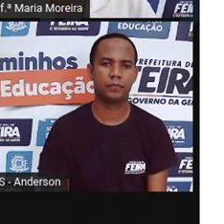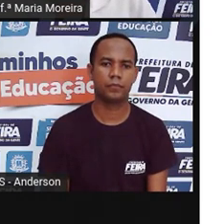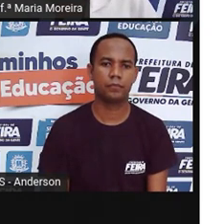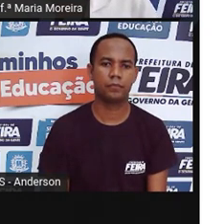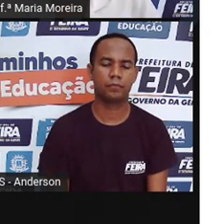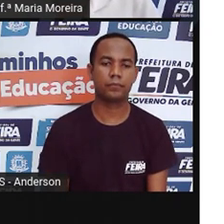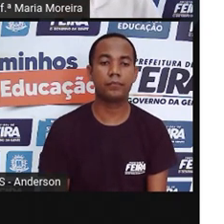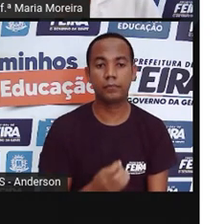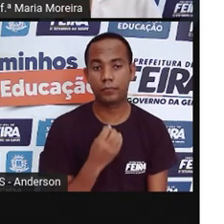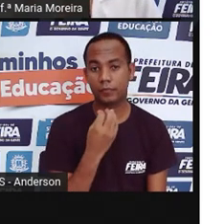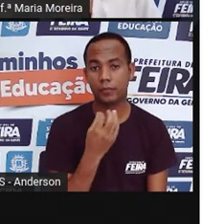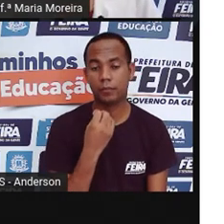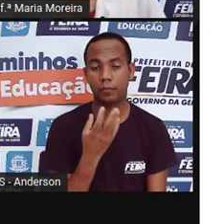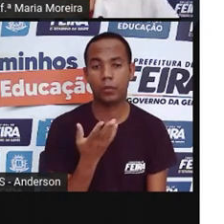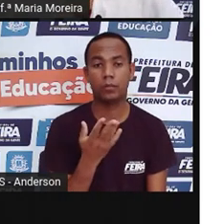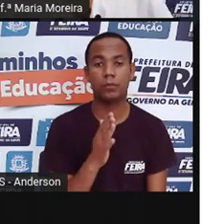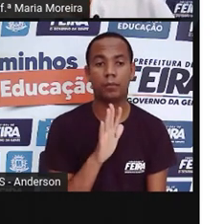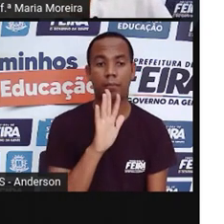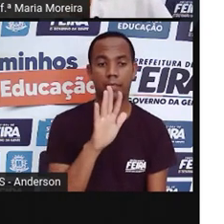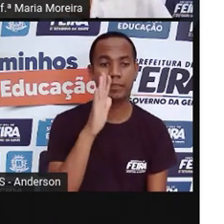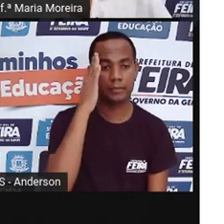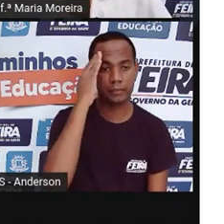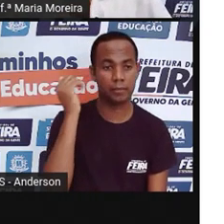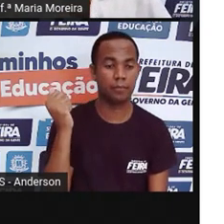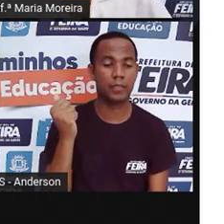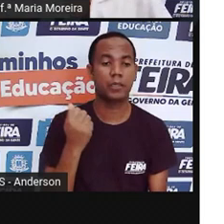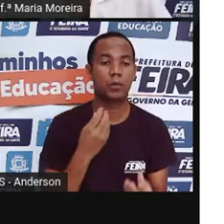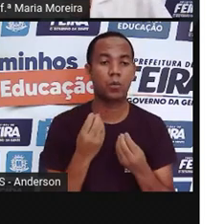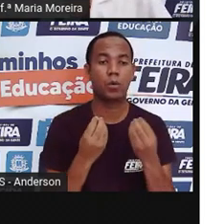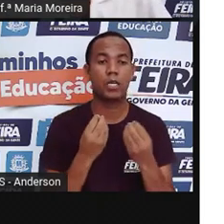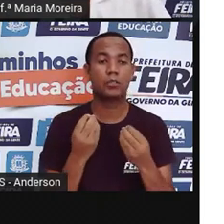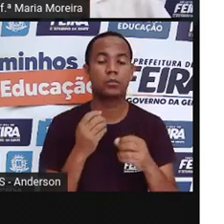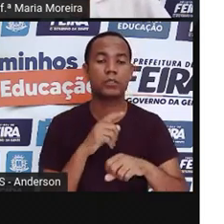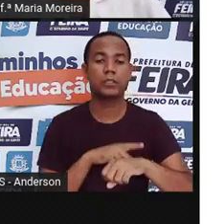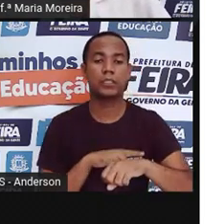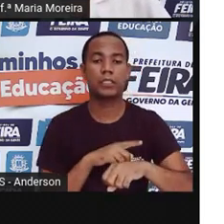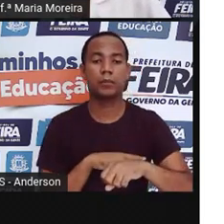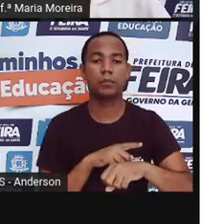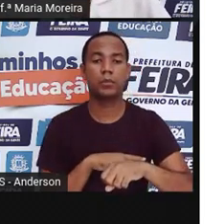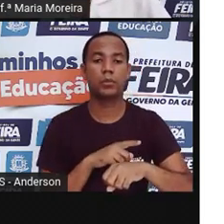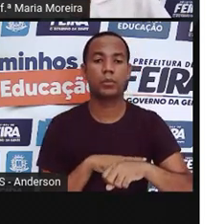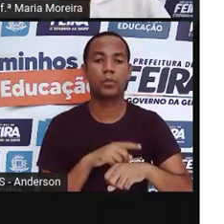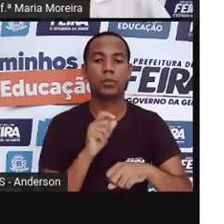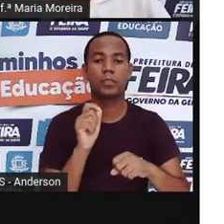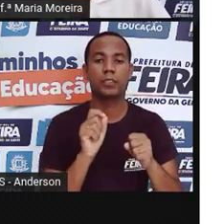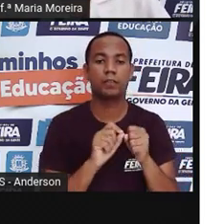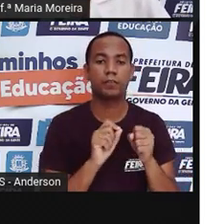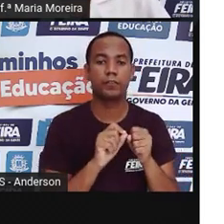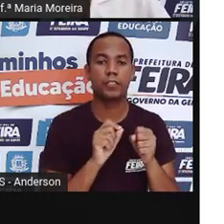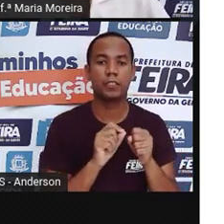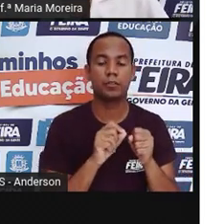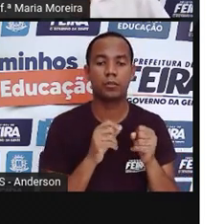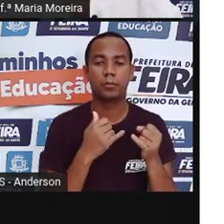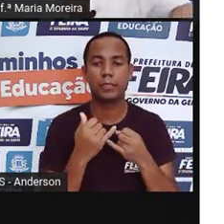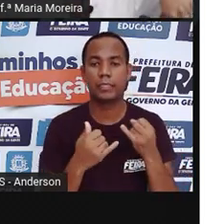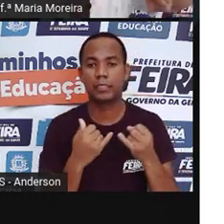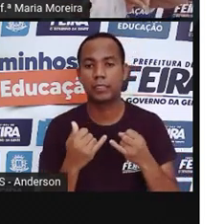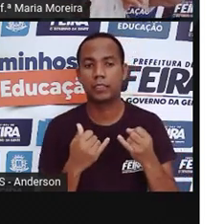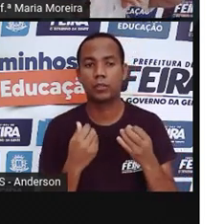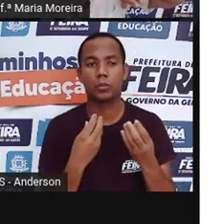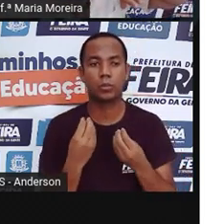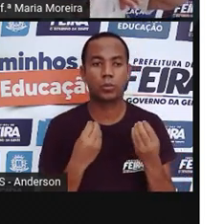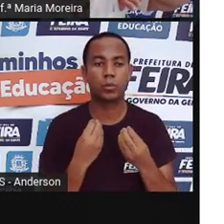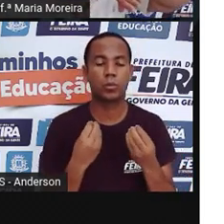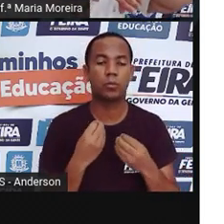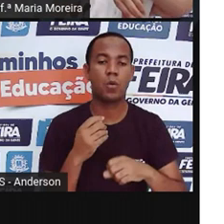Bom, para saber quanto tempo essas maneiras de produzir um brinquedo levam, precisamos saber o quê?